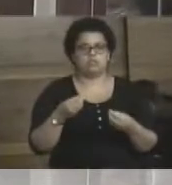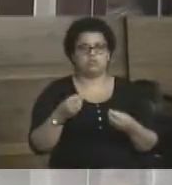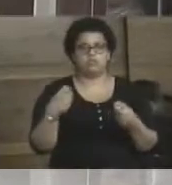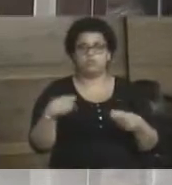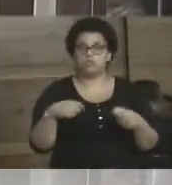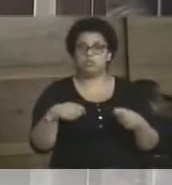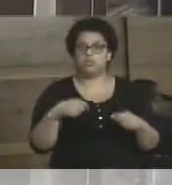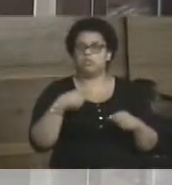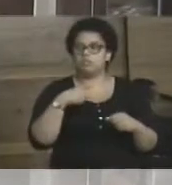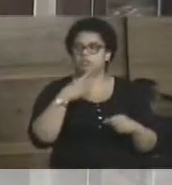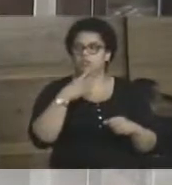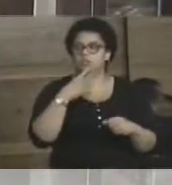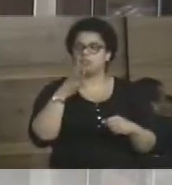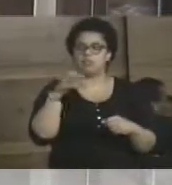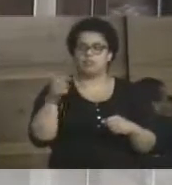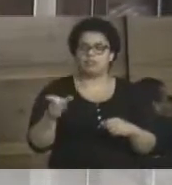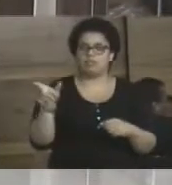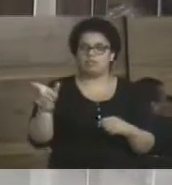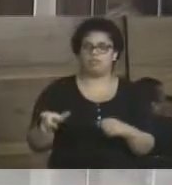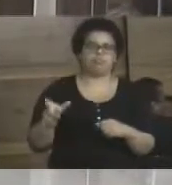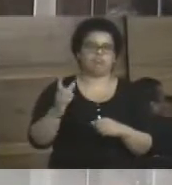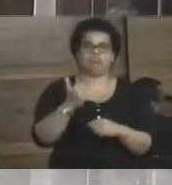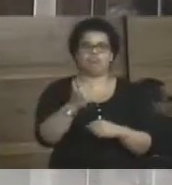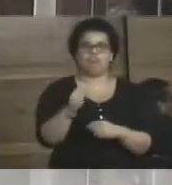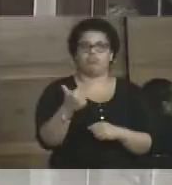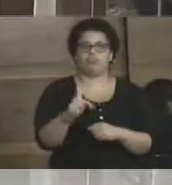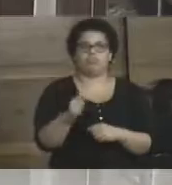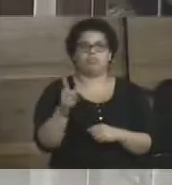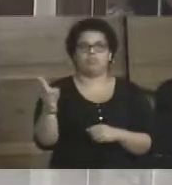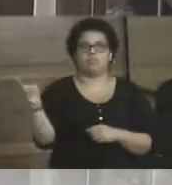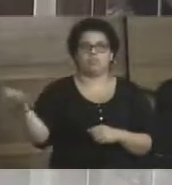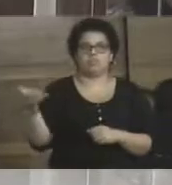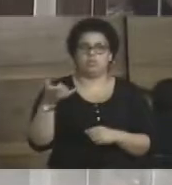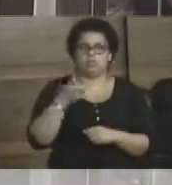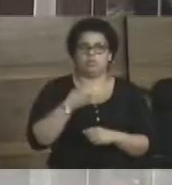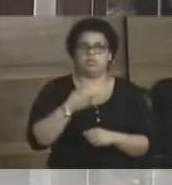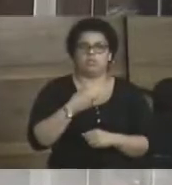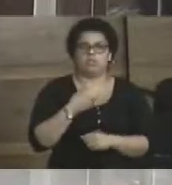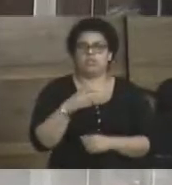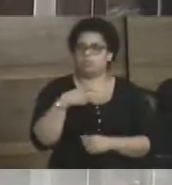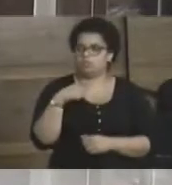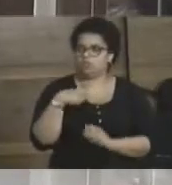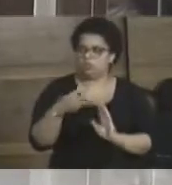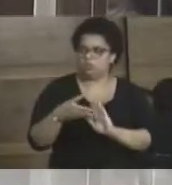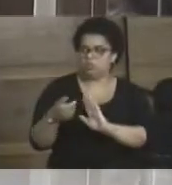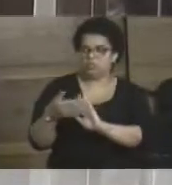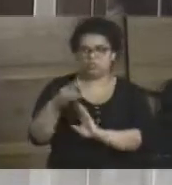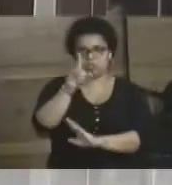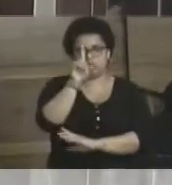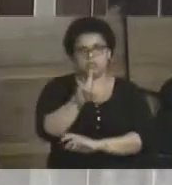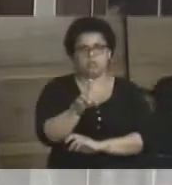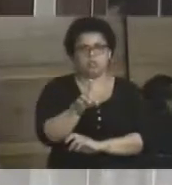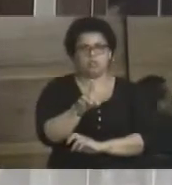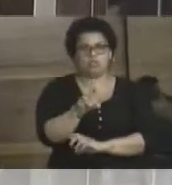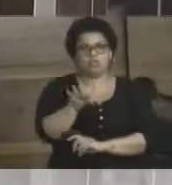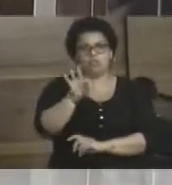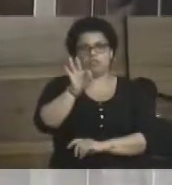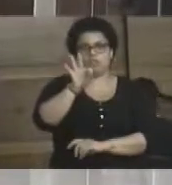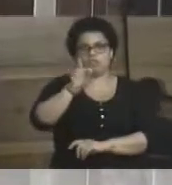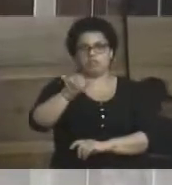reconhecidos, e eles não são. Eles me passaram que estão retirando da direção o RTI.